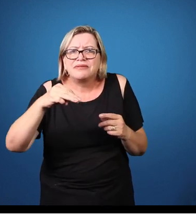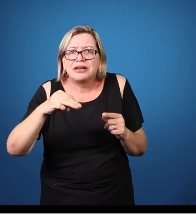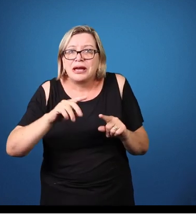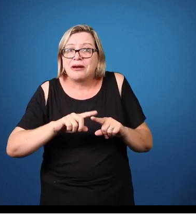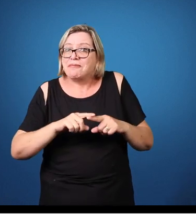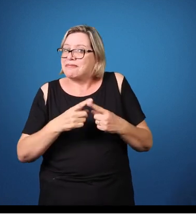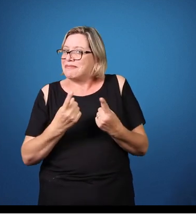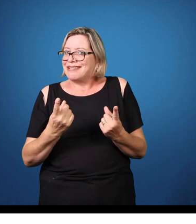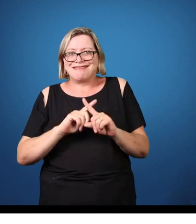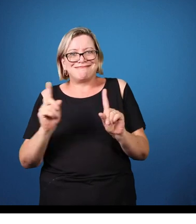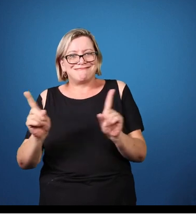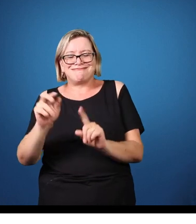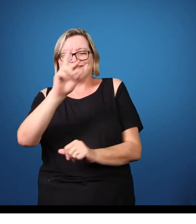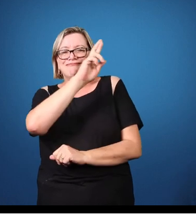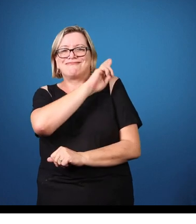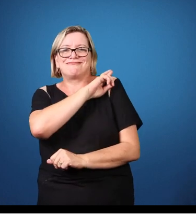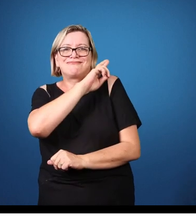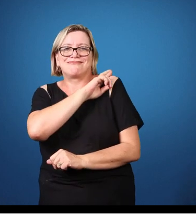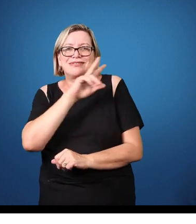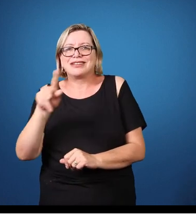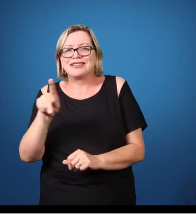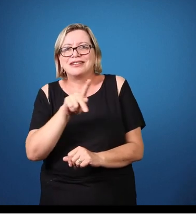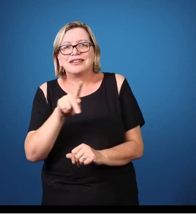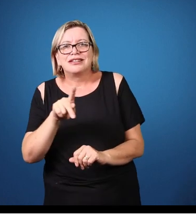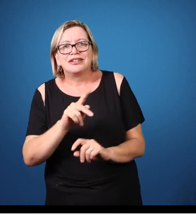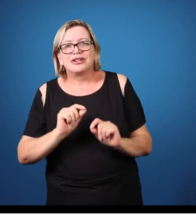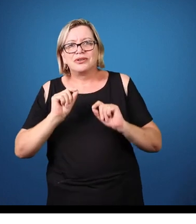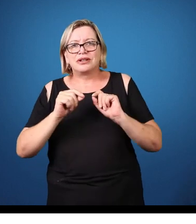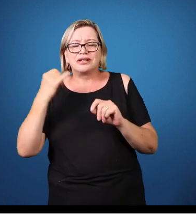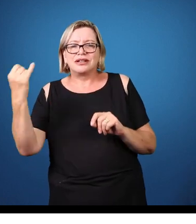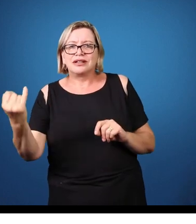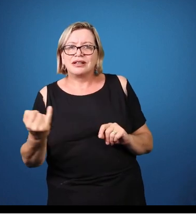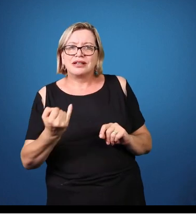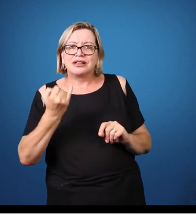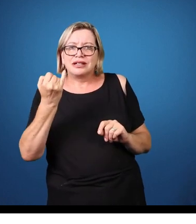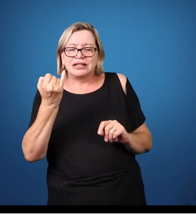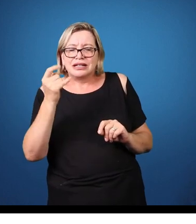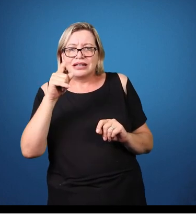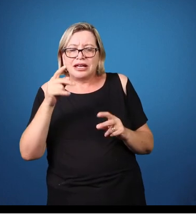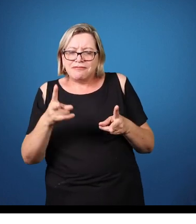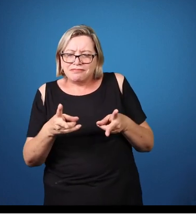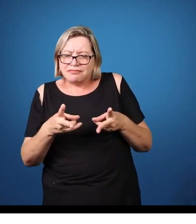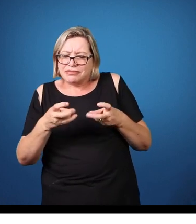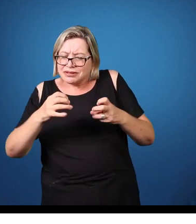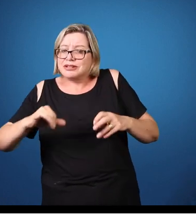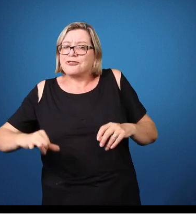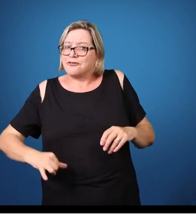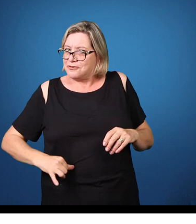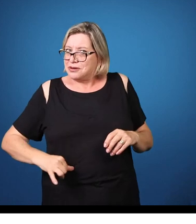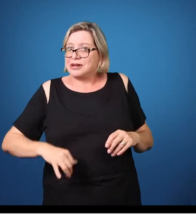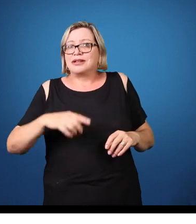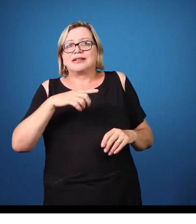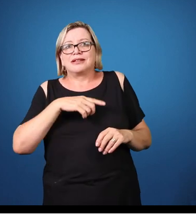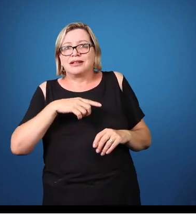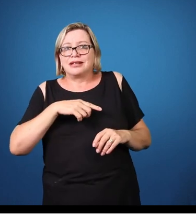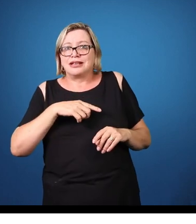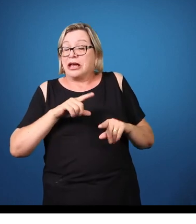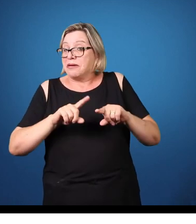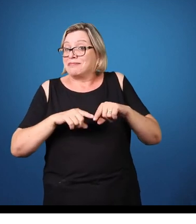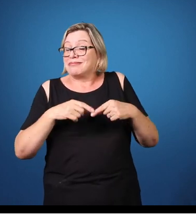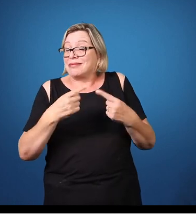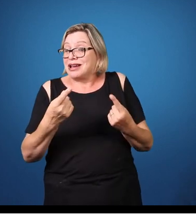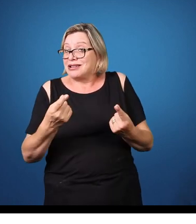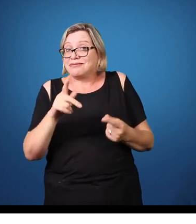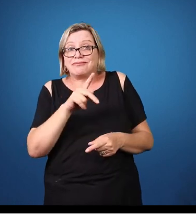é que é um sofrimento aí envolvido, mas que não é a função dele como professor de diagnosticar. Mas olhar para isso e aí